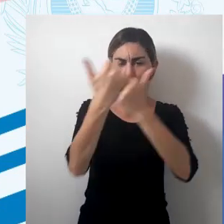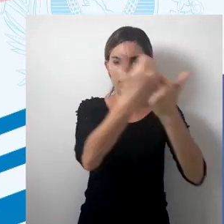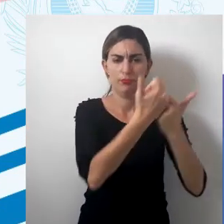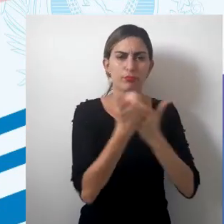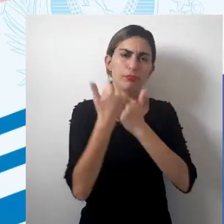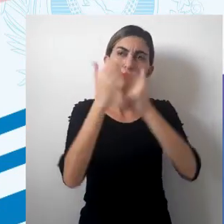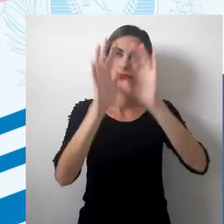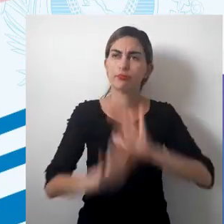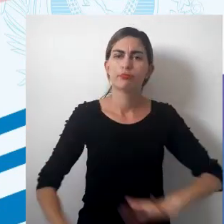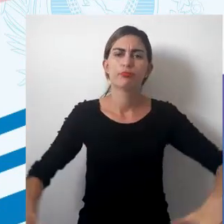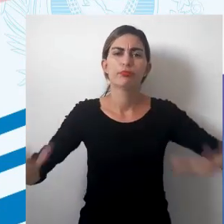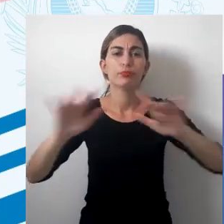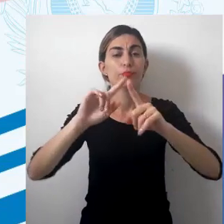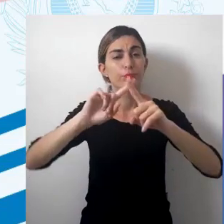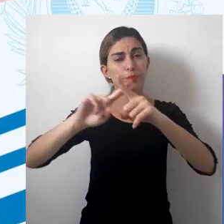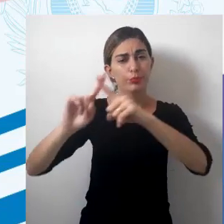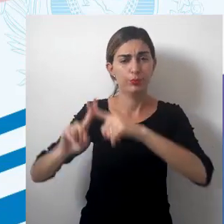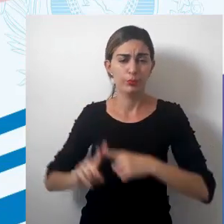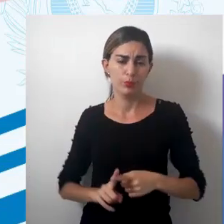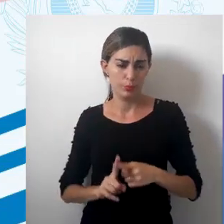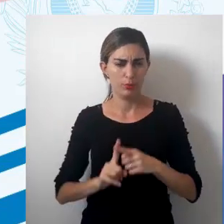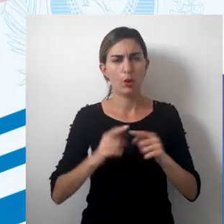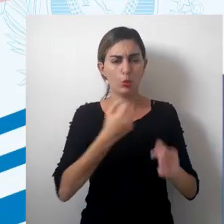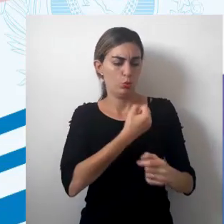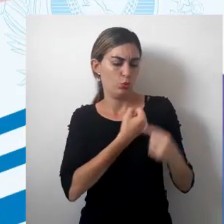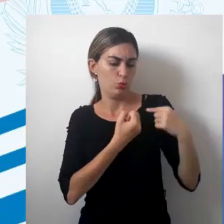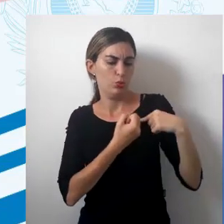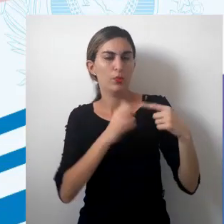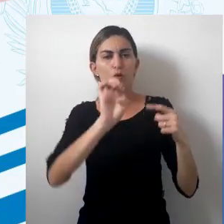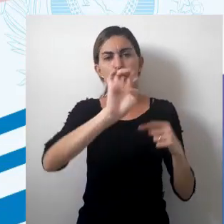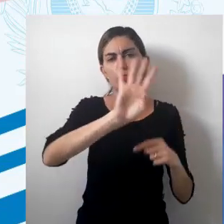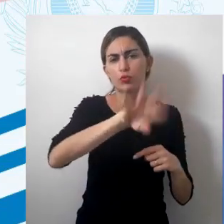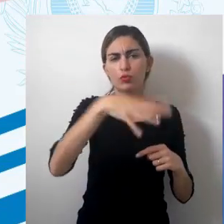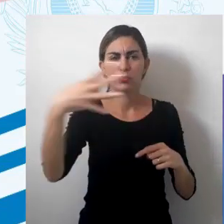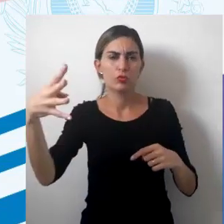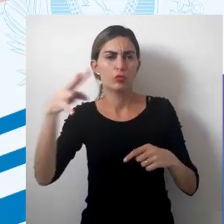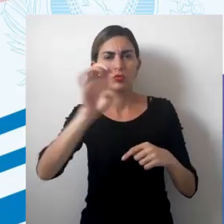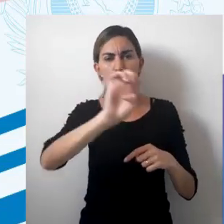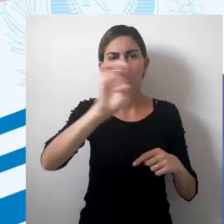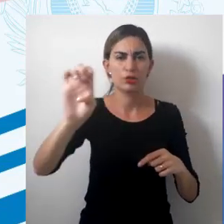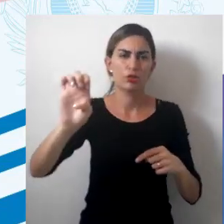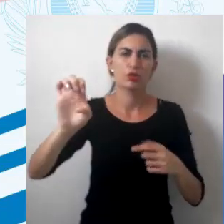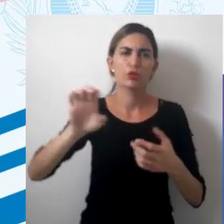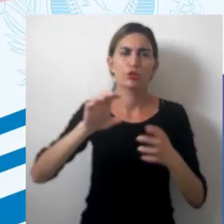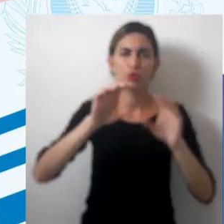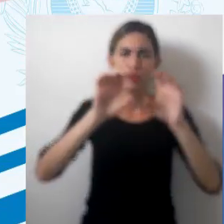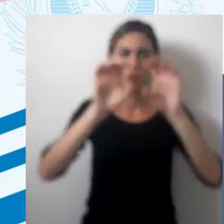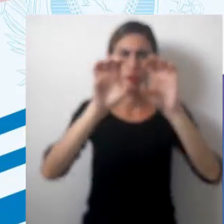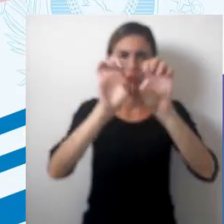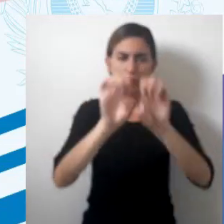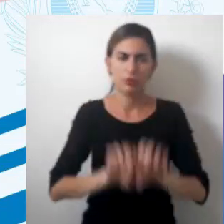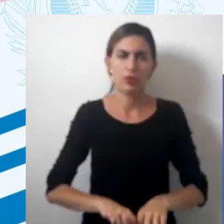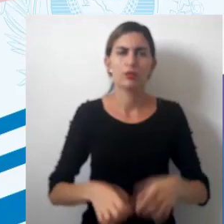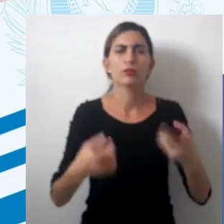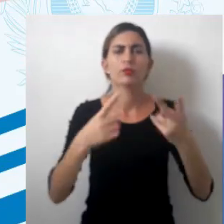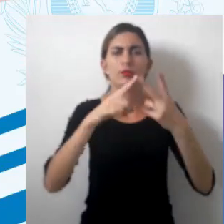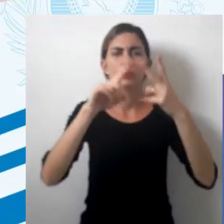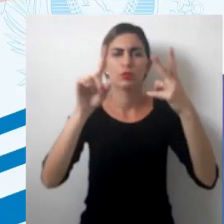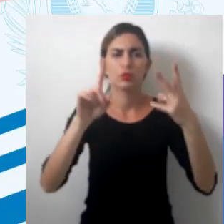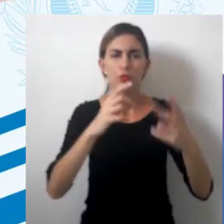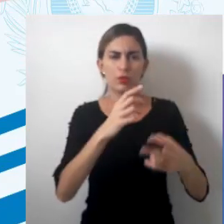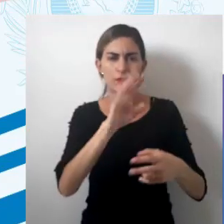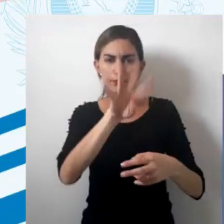representação do espaço, por quê? Porque ela converte números, estatísticas em mapas, ou seja, ela traz dados e informações